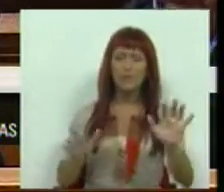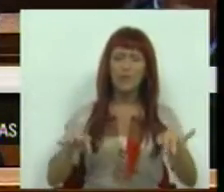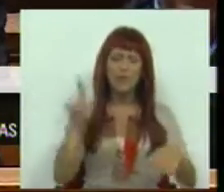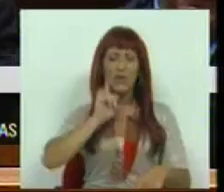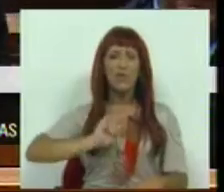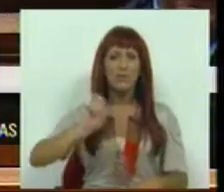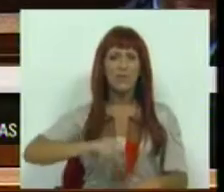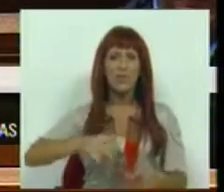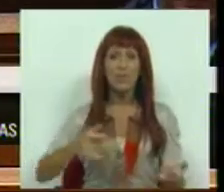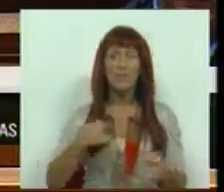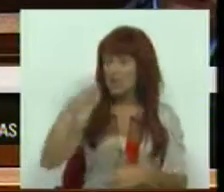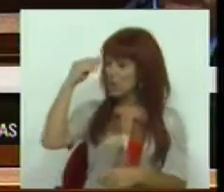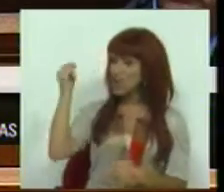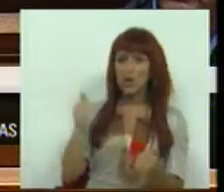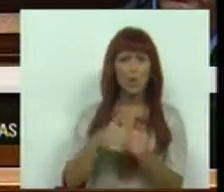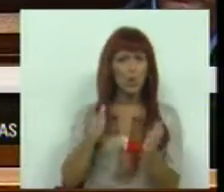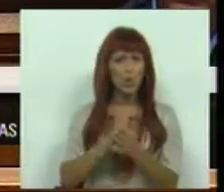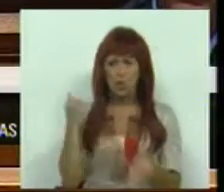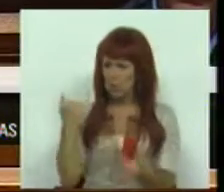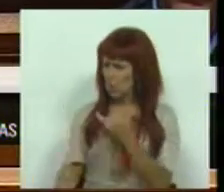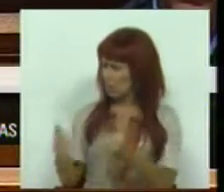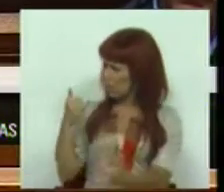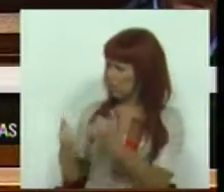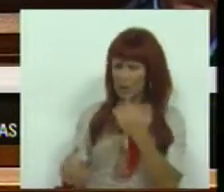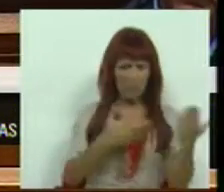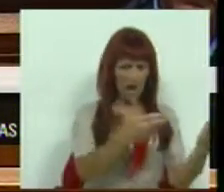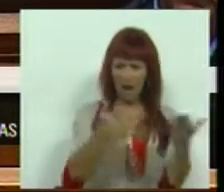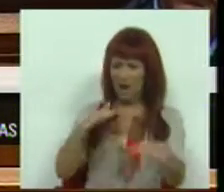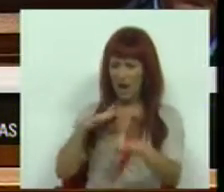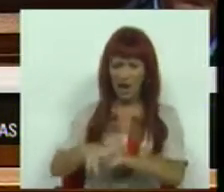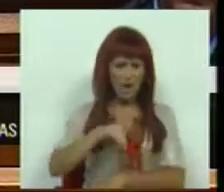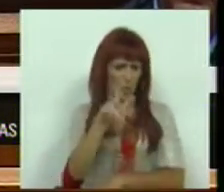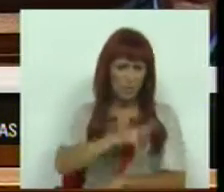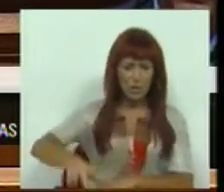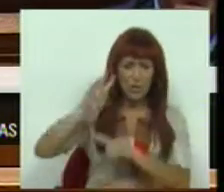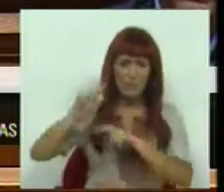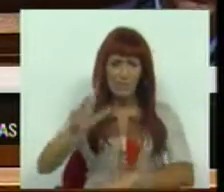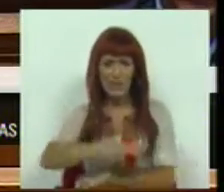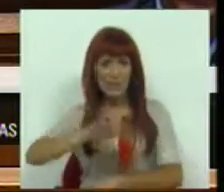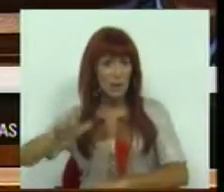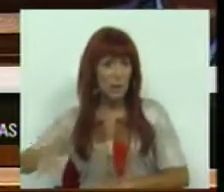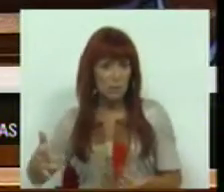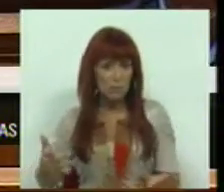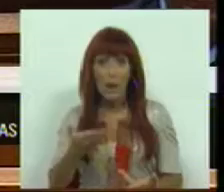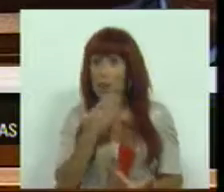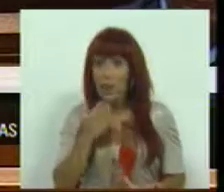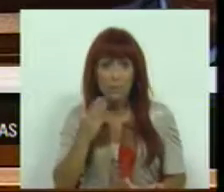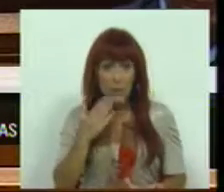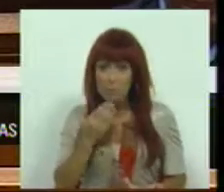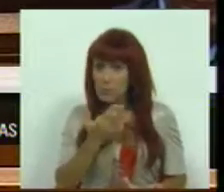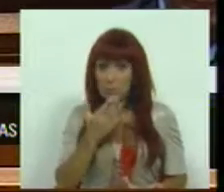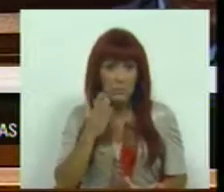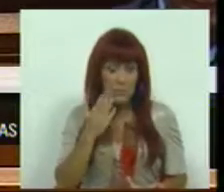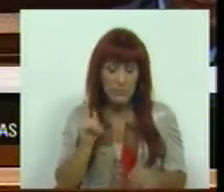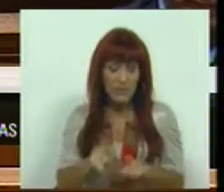termino, Sra. Presidente, e esquecer todos os riscos que hoje escorre a rede nacional de investigação científica, que depende, que